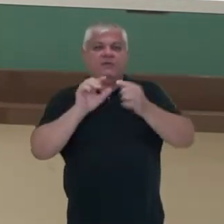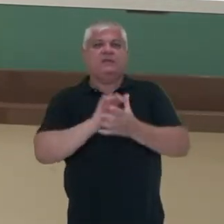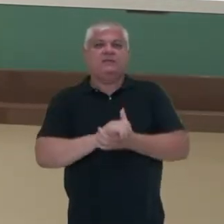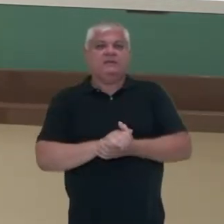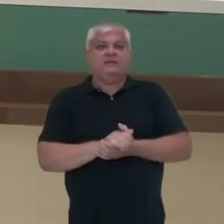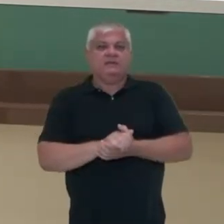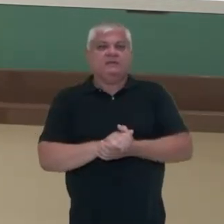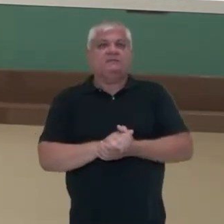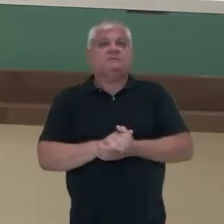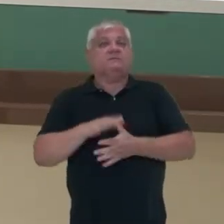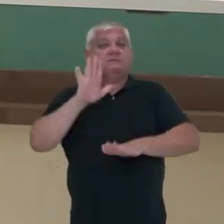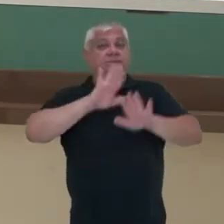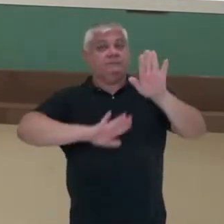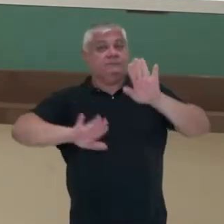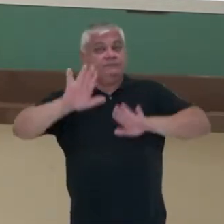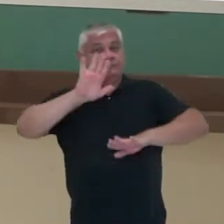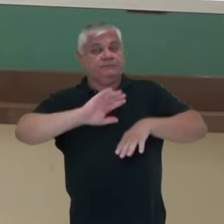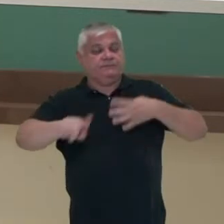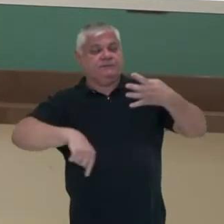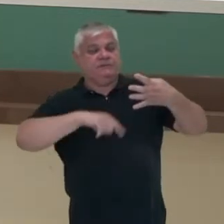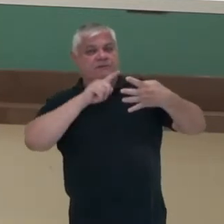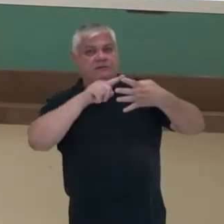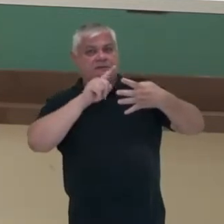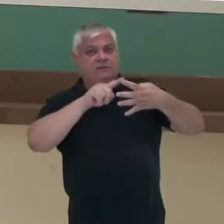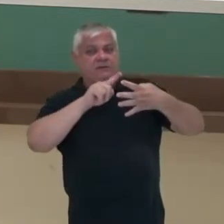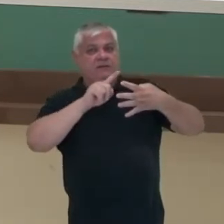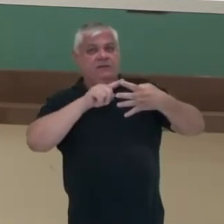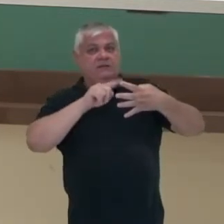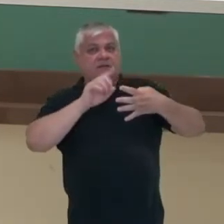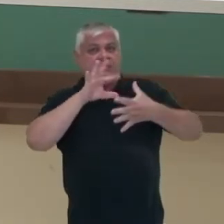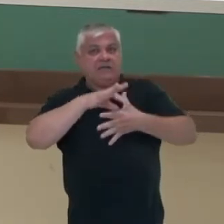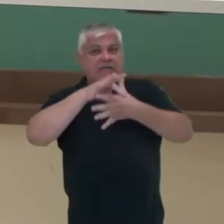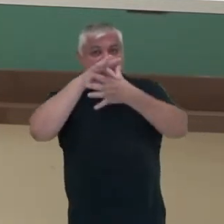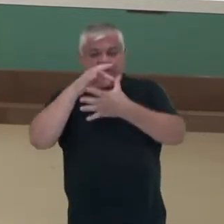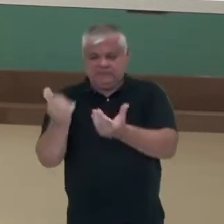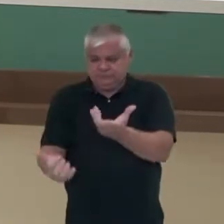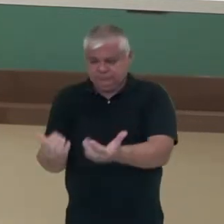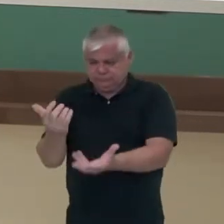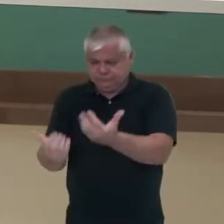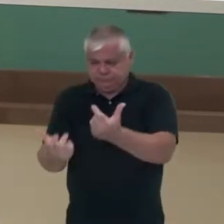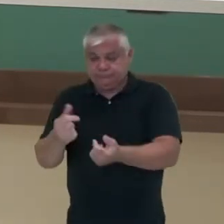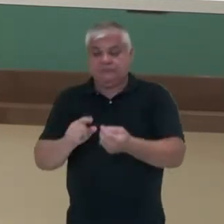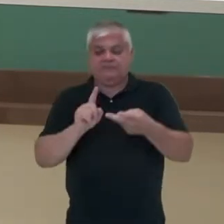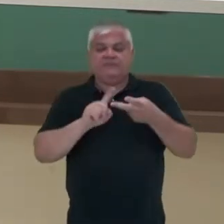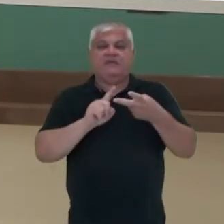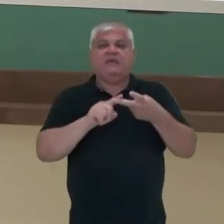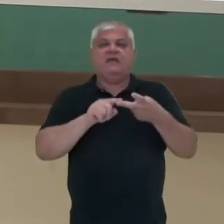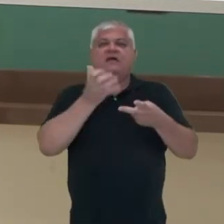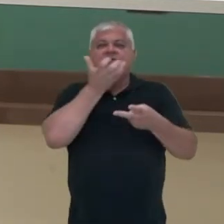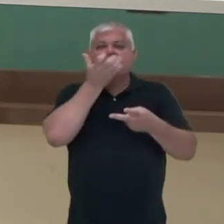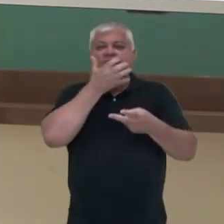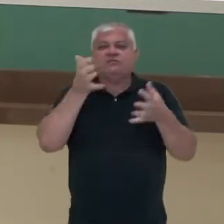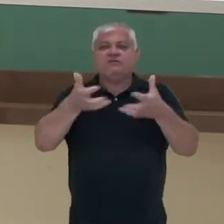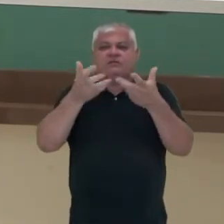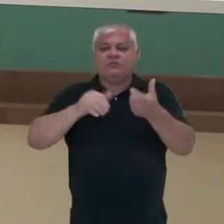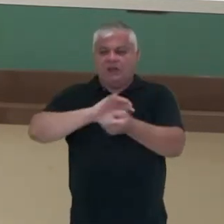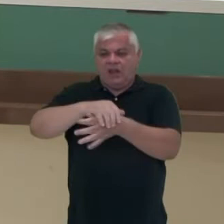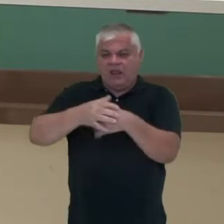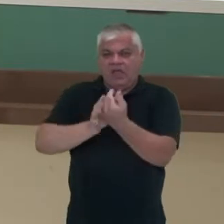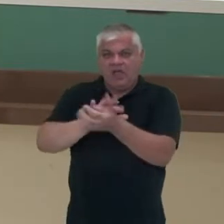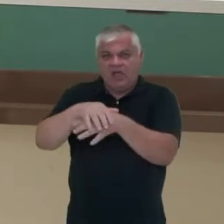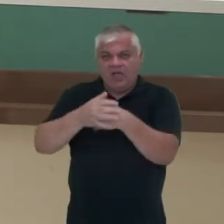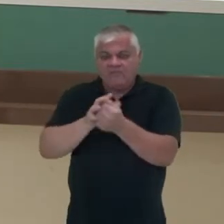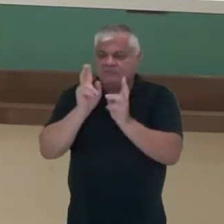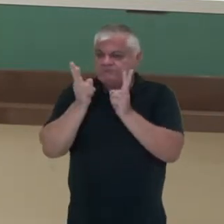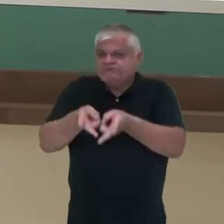aqui, ó, medidas preventivas. Consumir carne bem cozida, lavar bem as frutas e verduras, lavar as